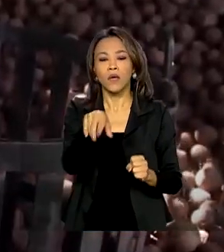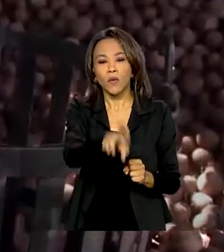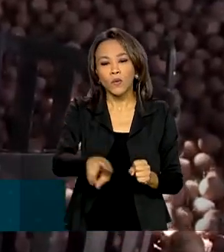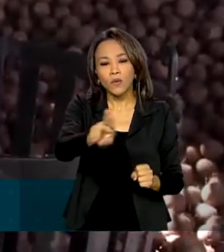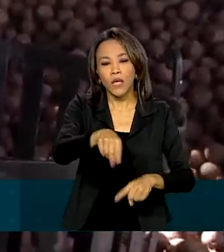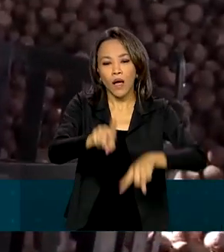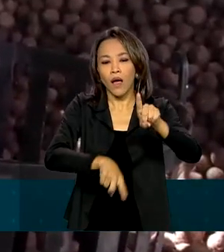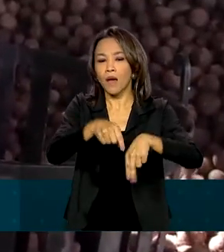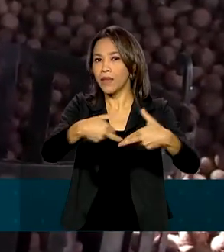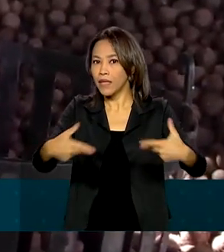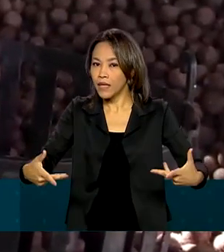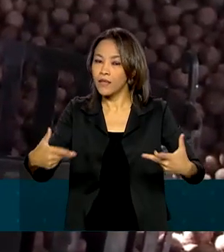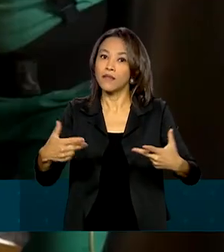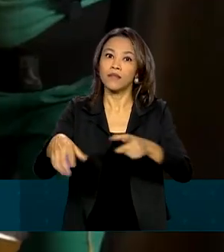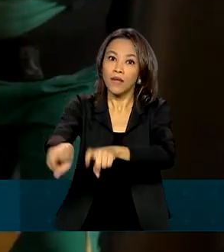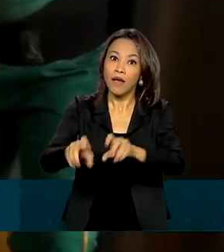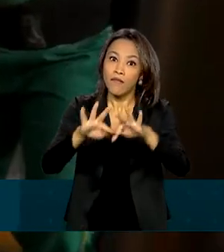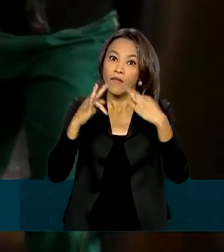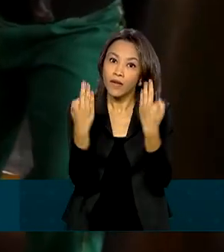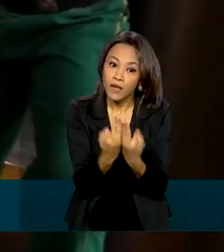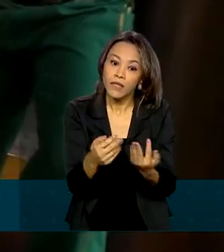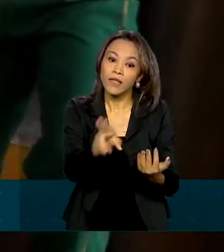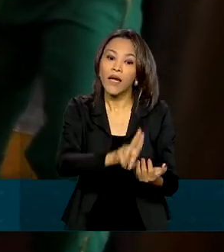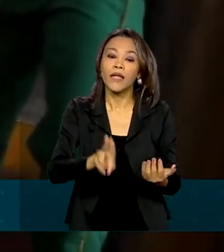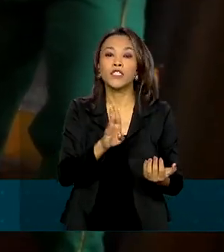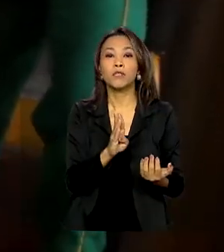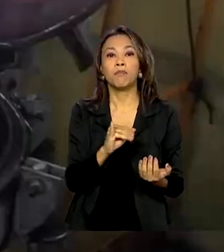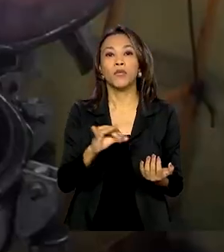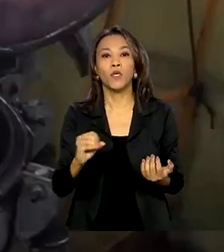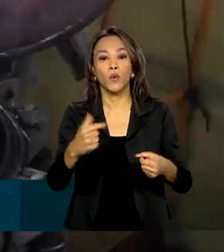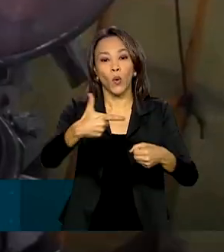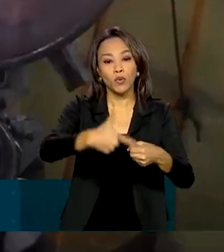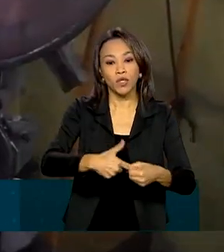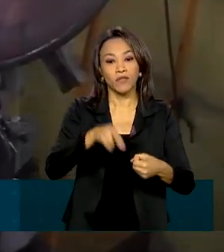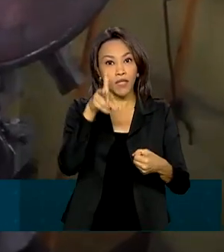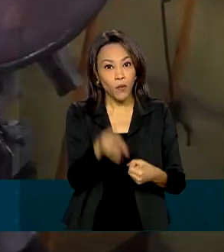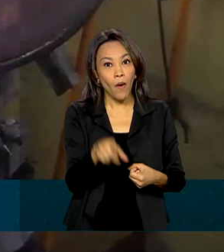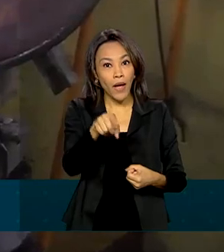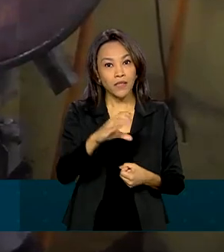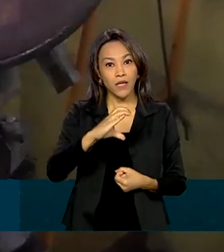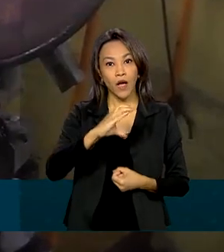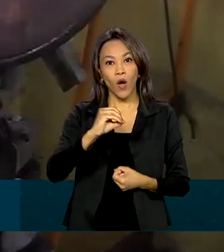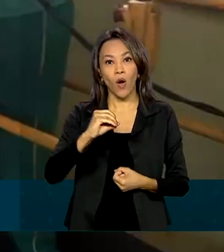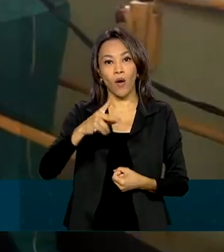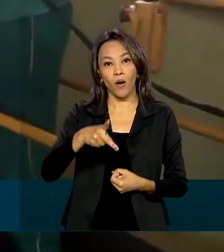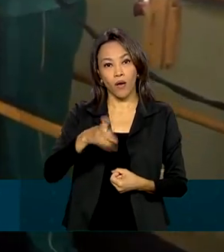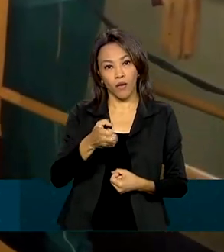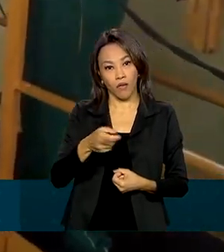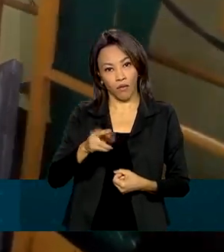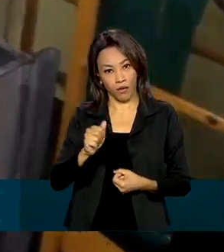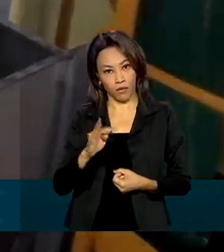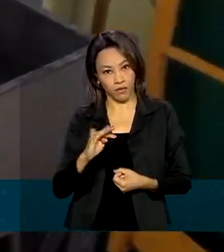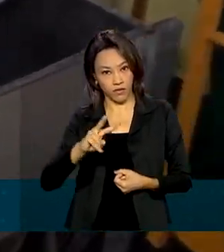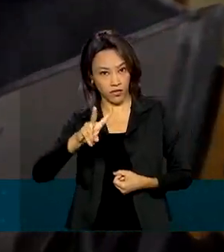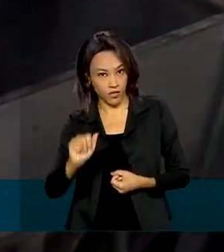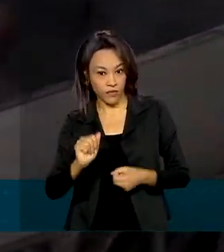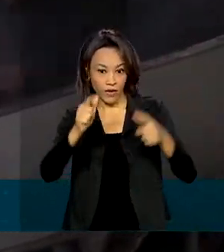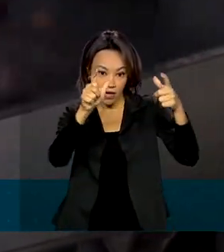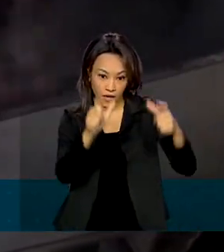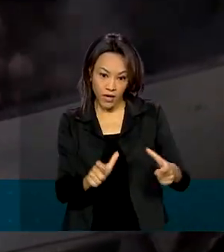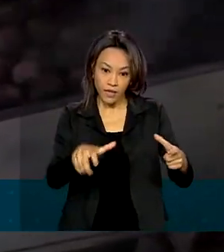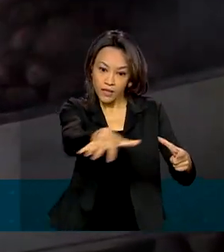usados na fabricação de biocombustível, como essa cooperativa localizada no município de